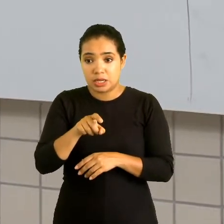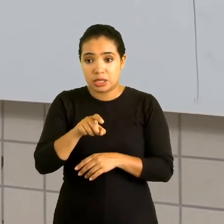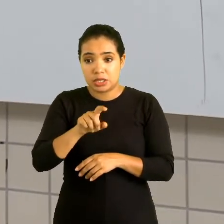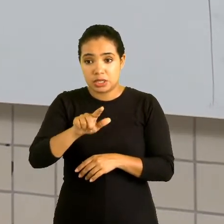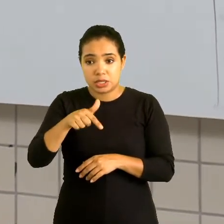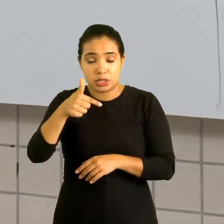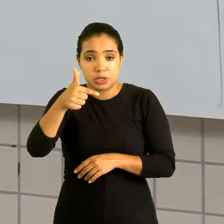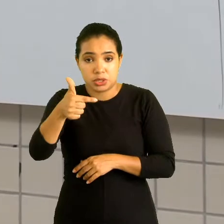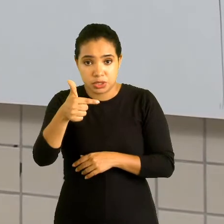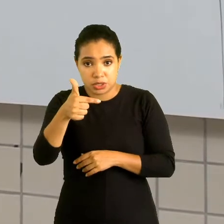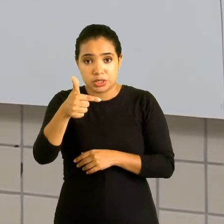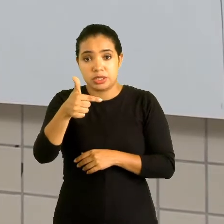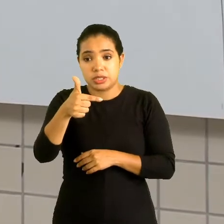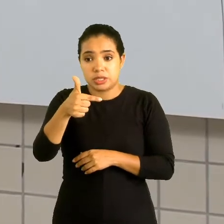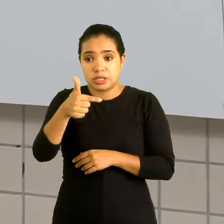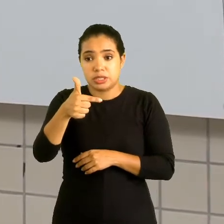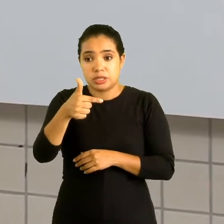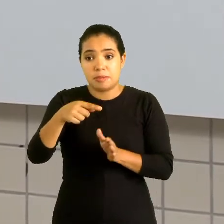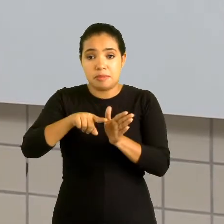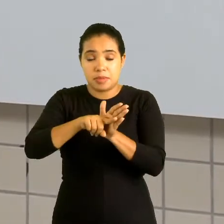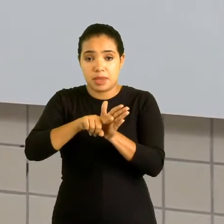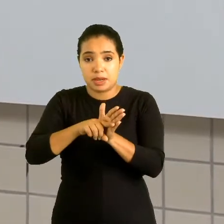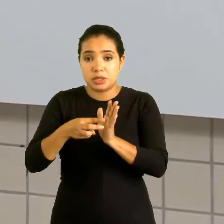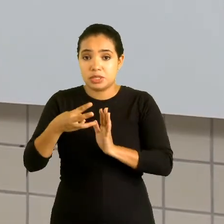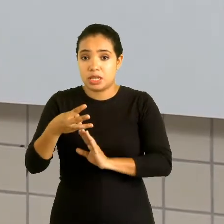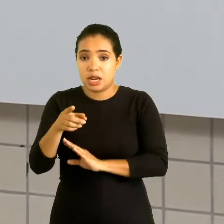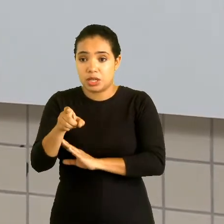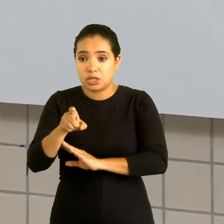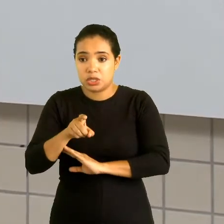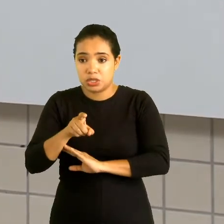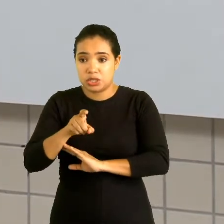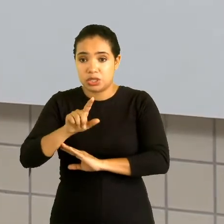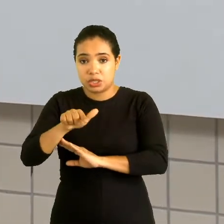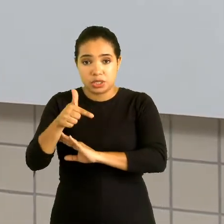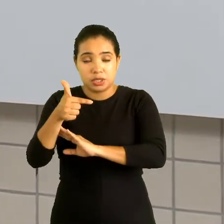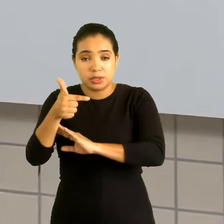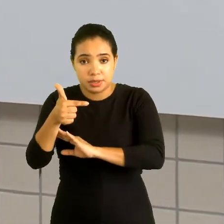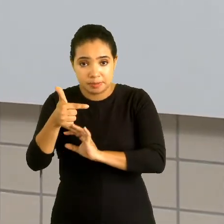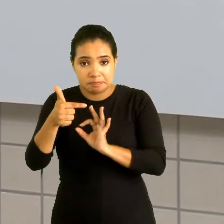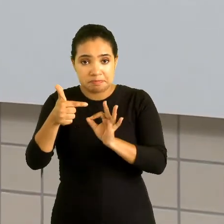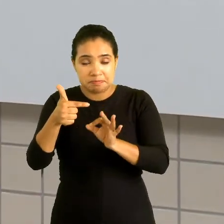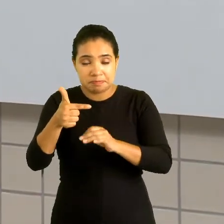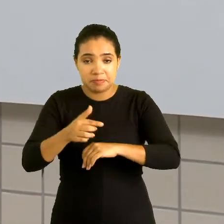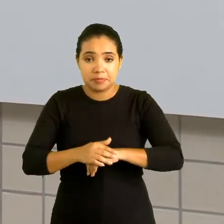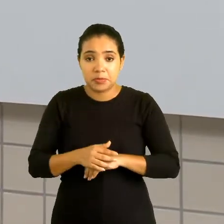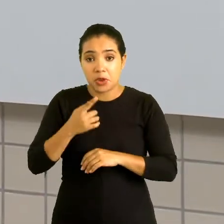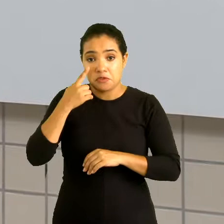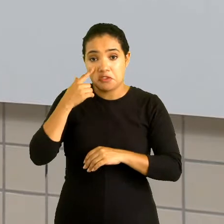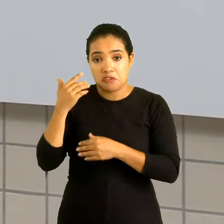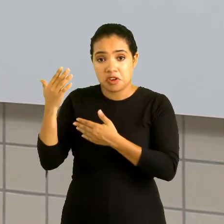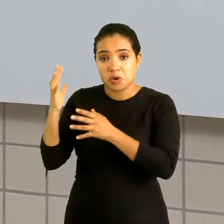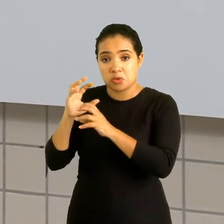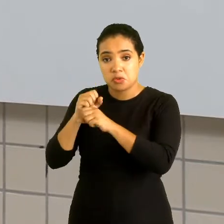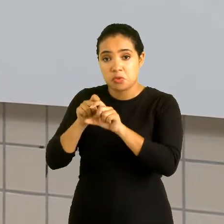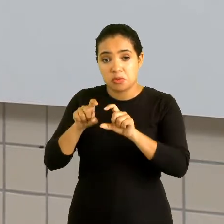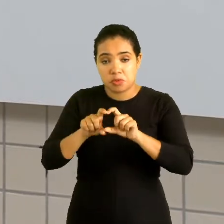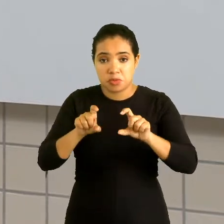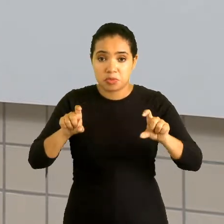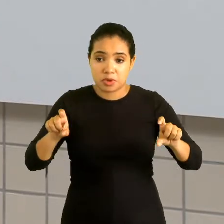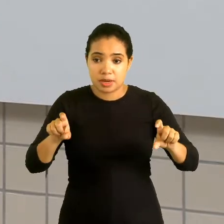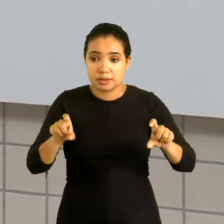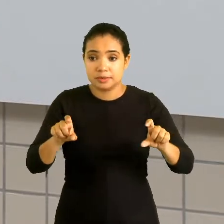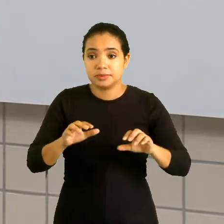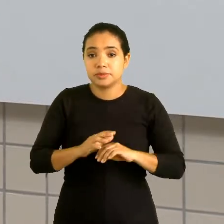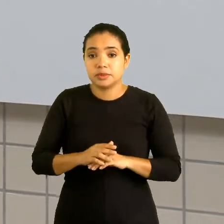ao quadrado pelo monômio 3x elevado ao quadrado. Pessoal, é basicamente